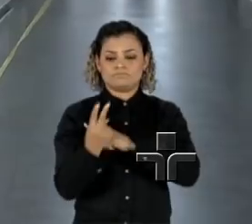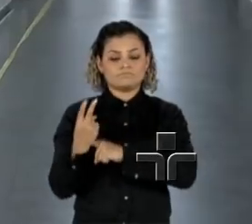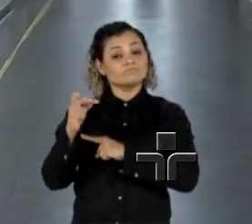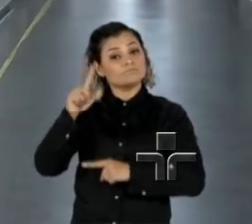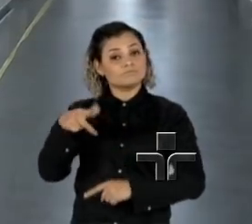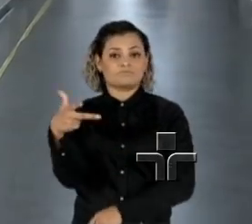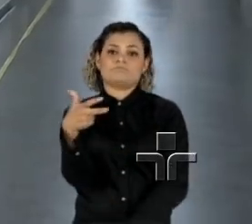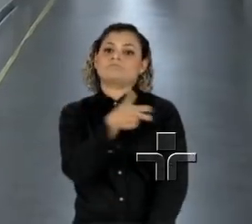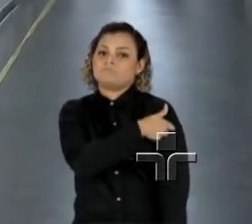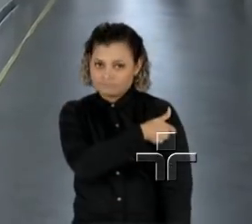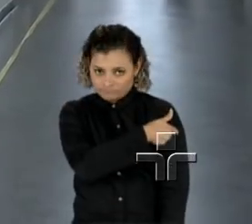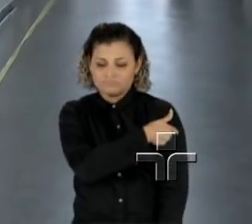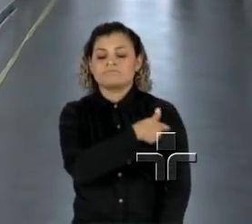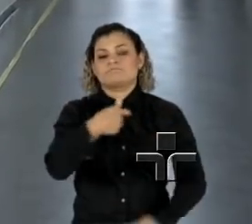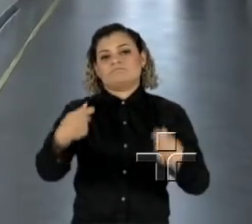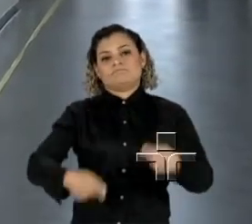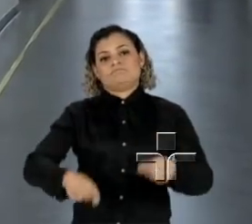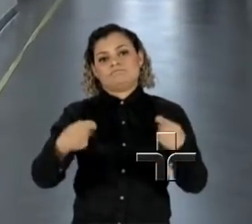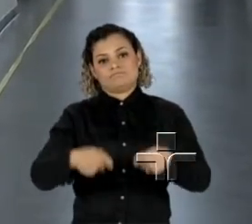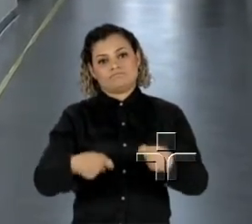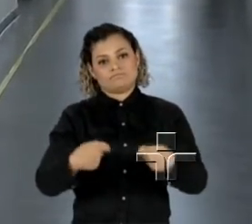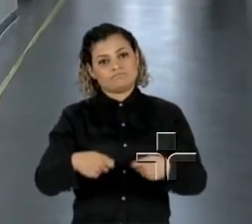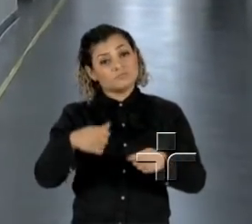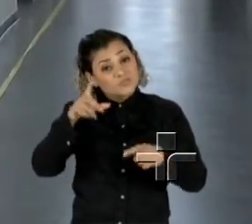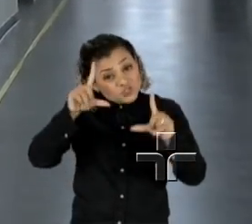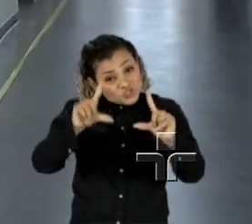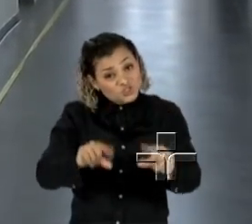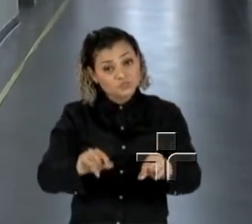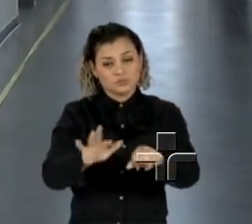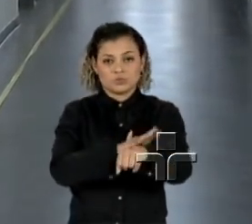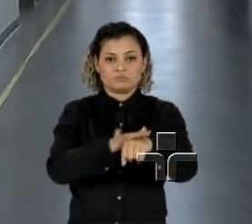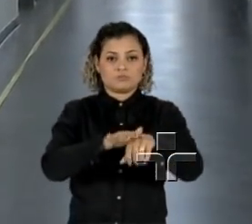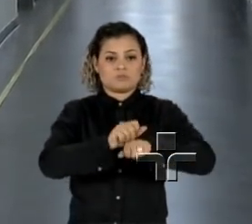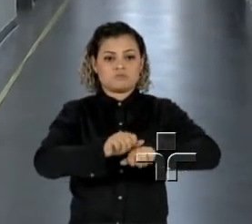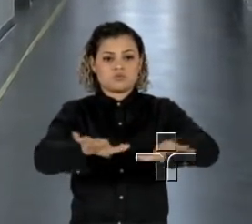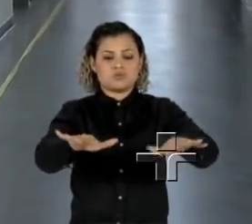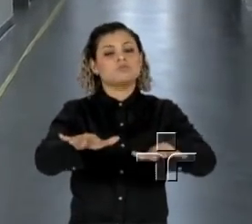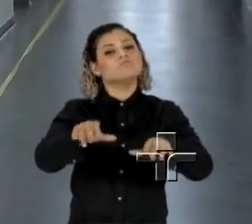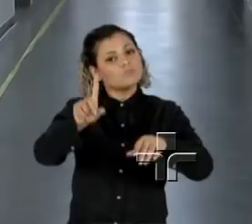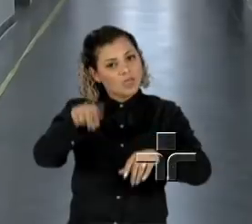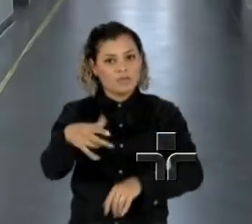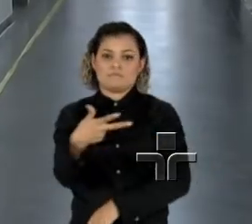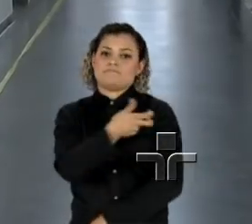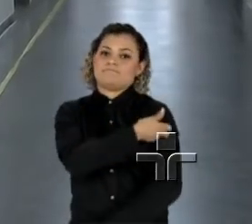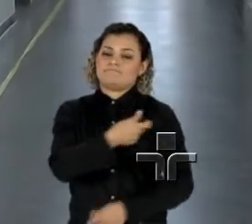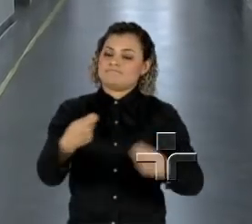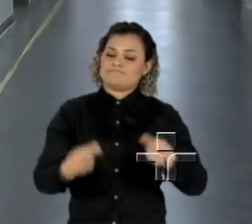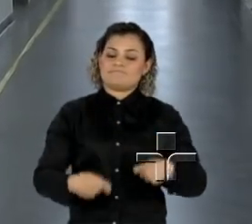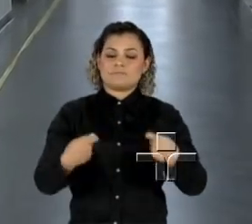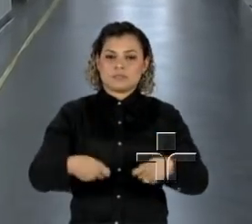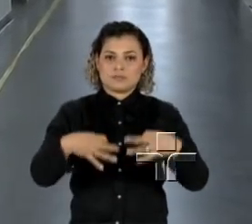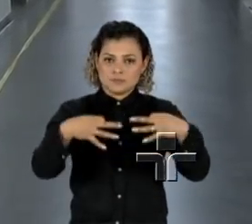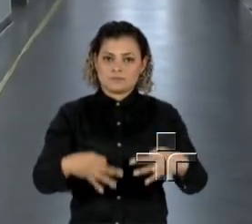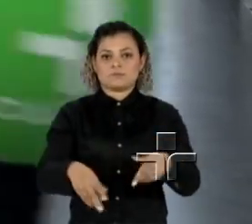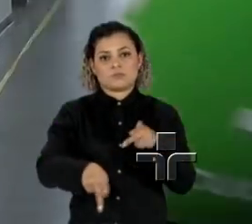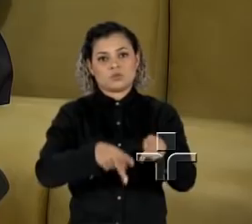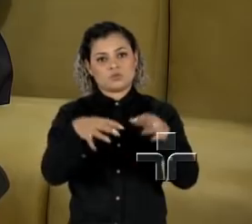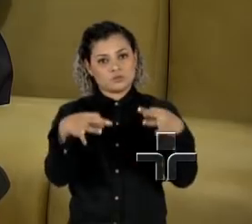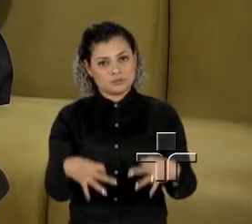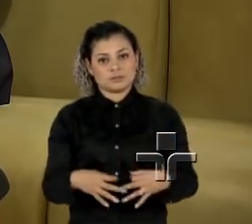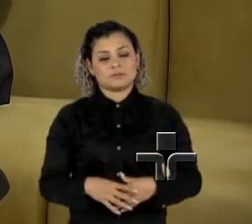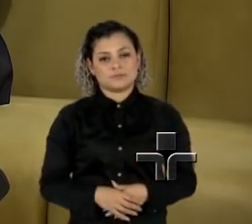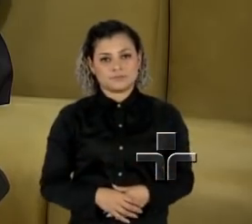circulação desse vírus e reduzir a expansão desse vírus é vacinando adequadamente a nossa população.